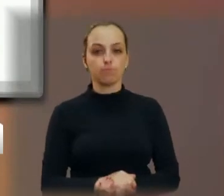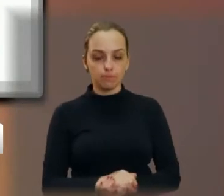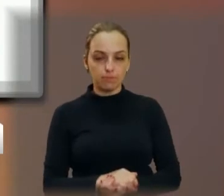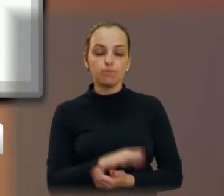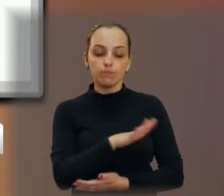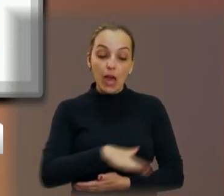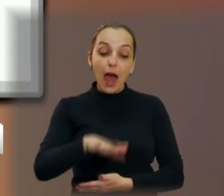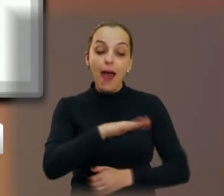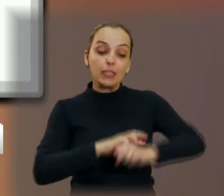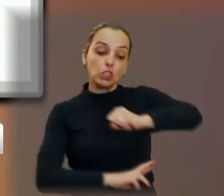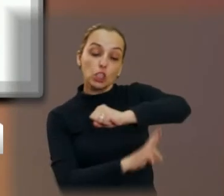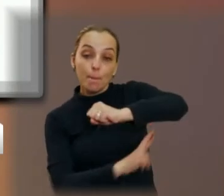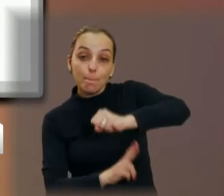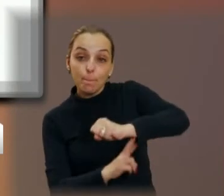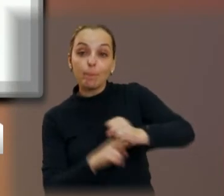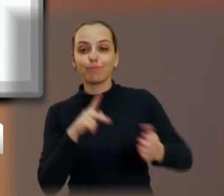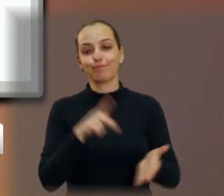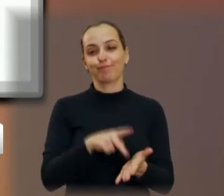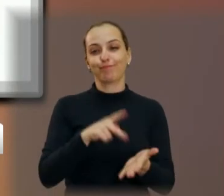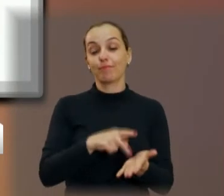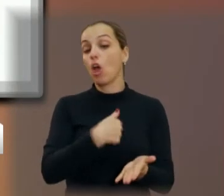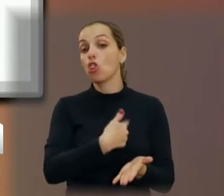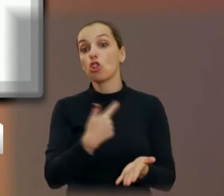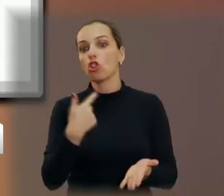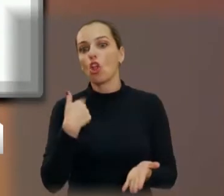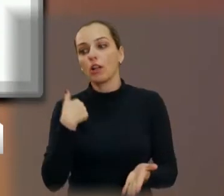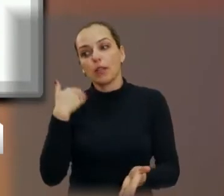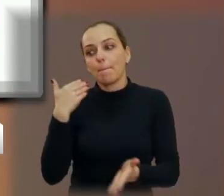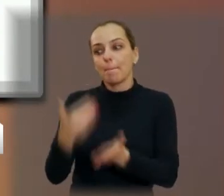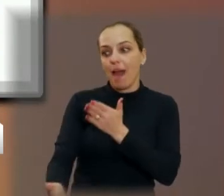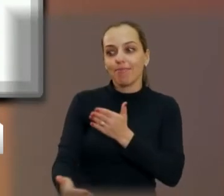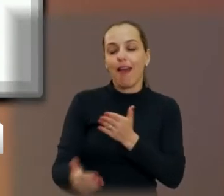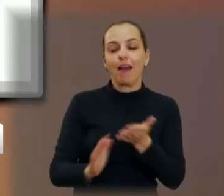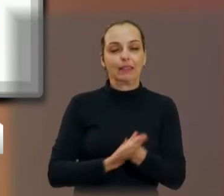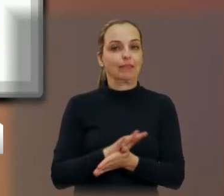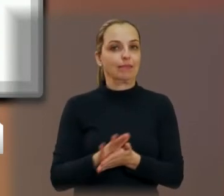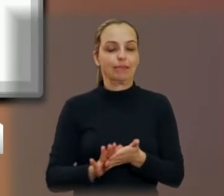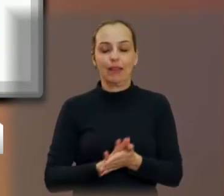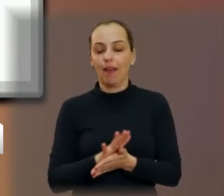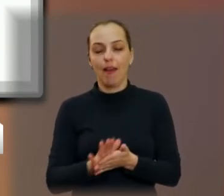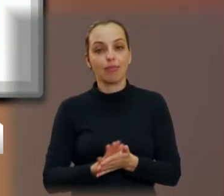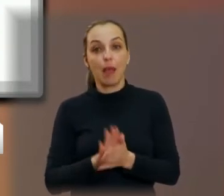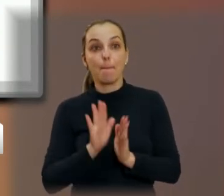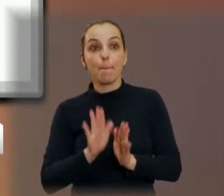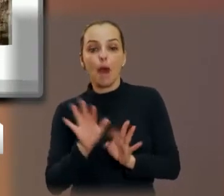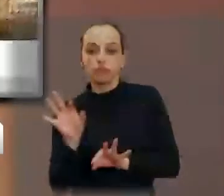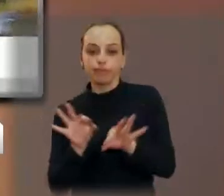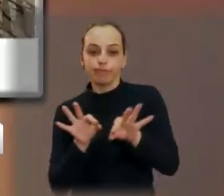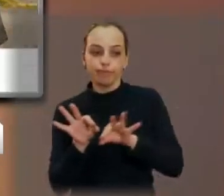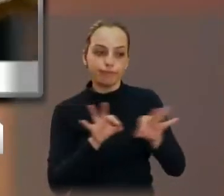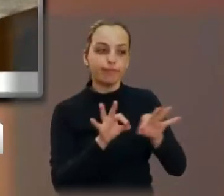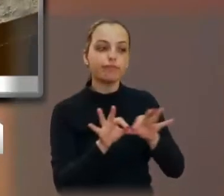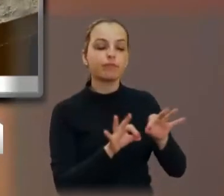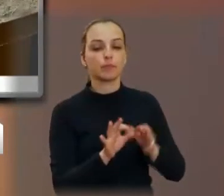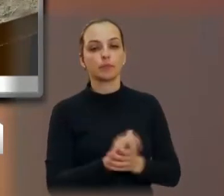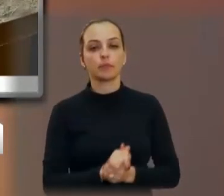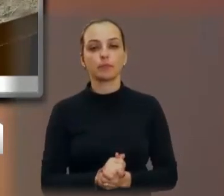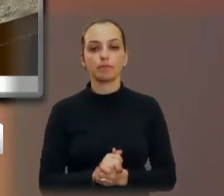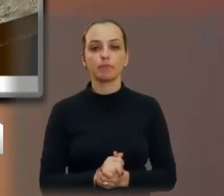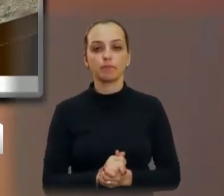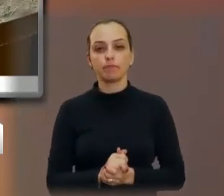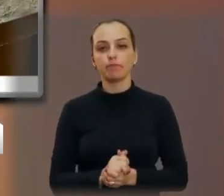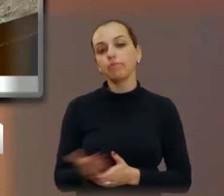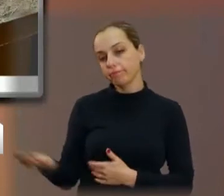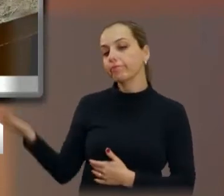arrumar a ponte, para que nós não percamos o que sobrou dela, vamos dizer assim. Então, pode passar as fotos, por favor. Aí a matéria do